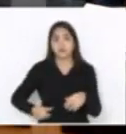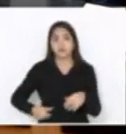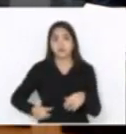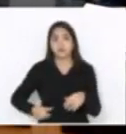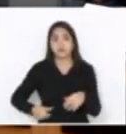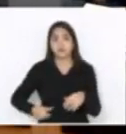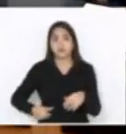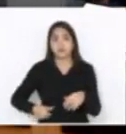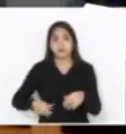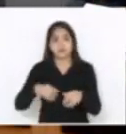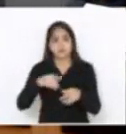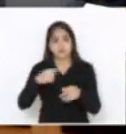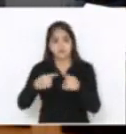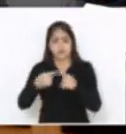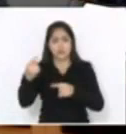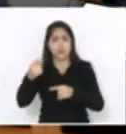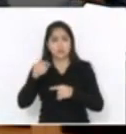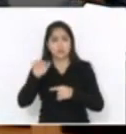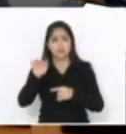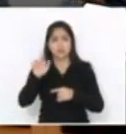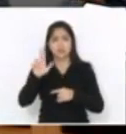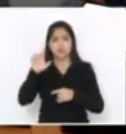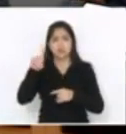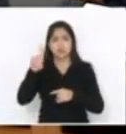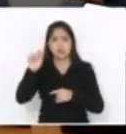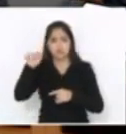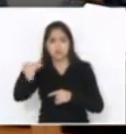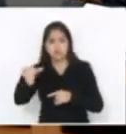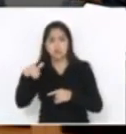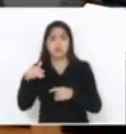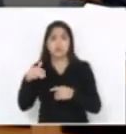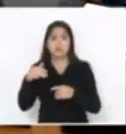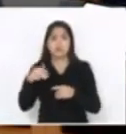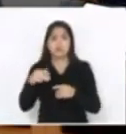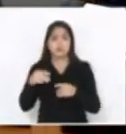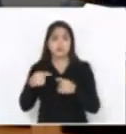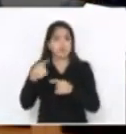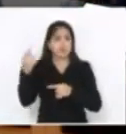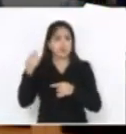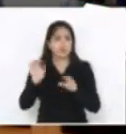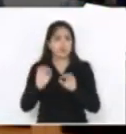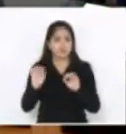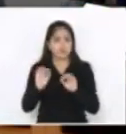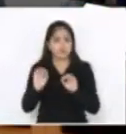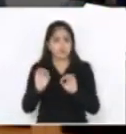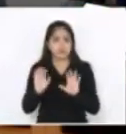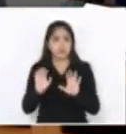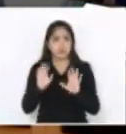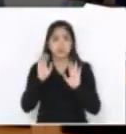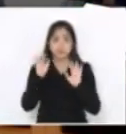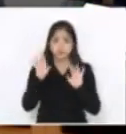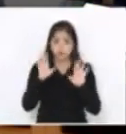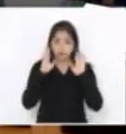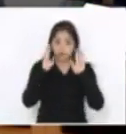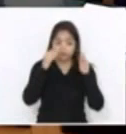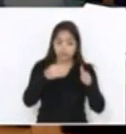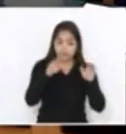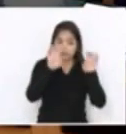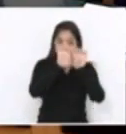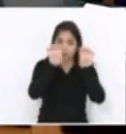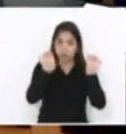não tem nada a com o Fundam. É apenas a qualificação dos recursos aplicados em infraestrutura, de um bilhão e meio,